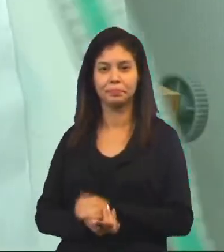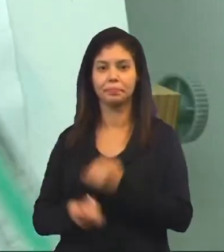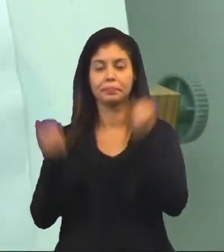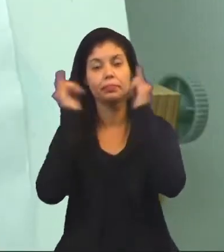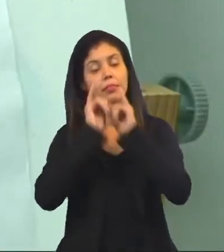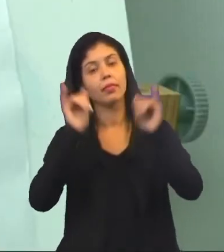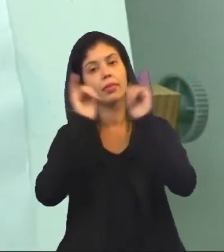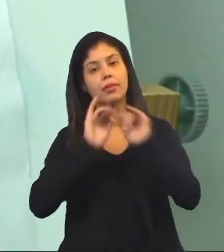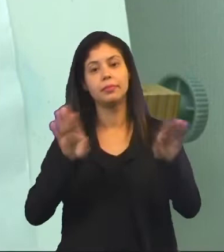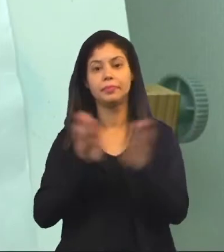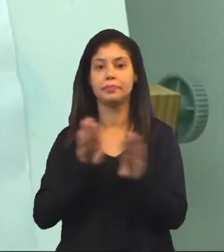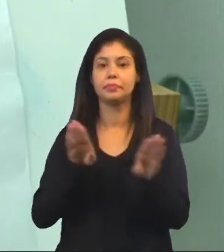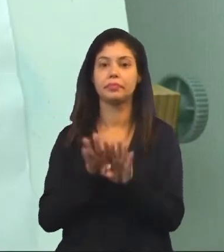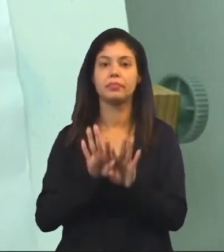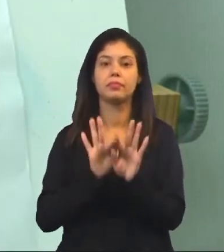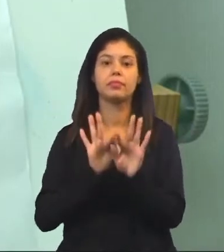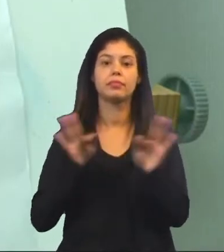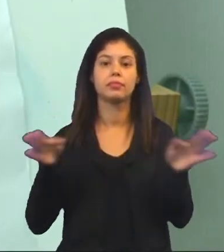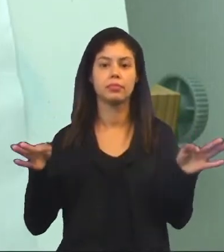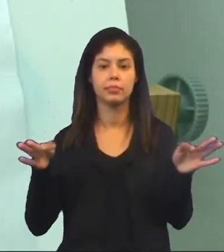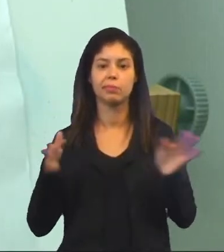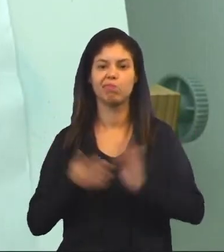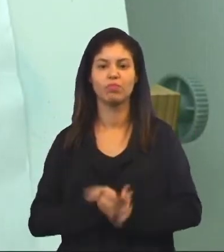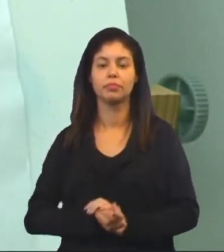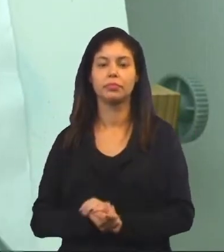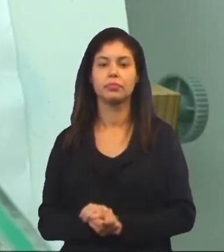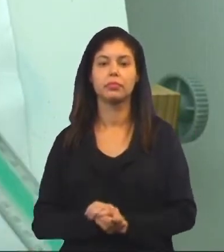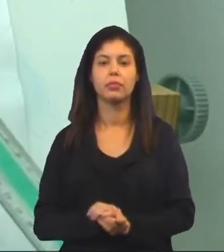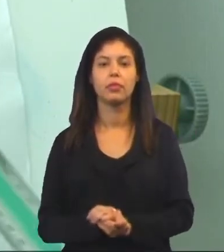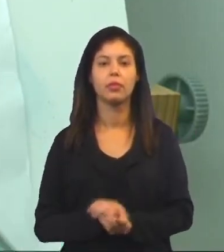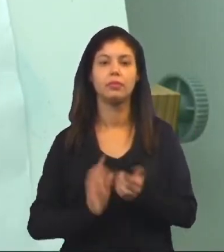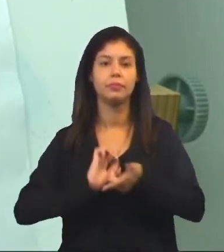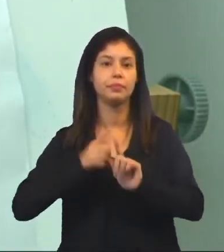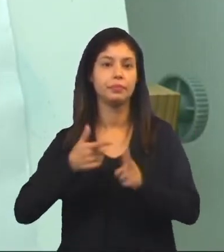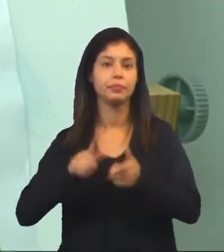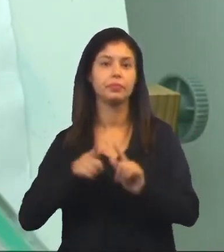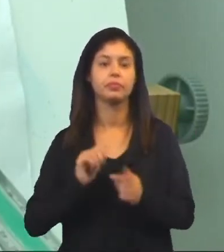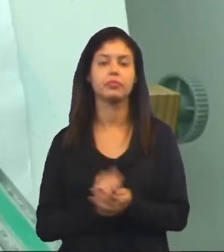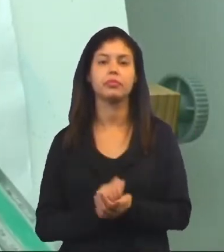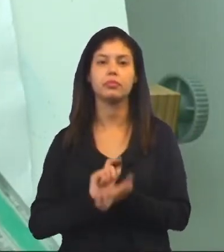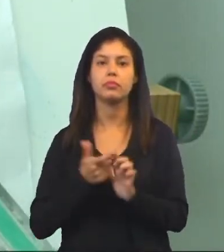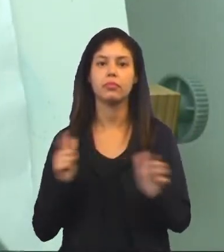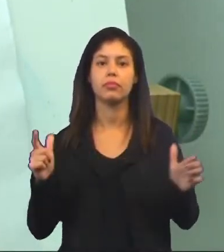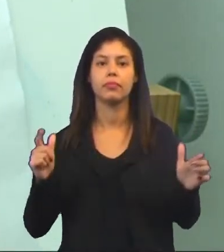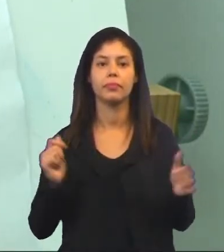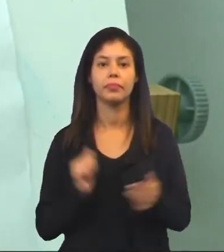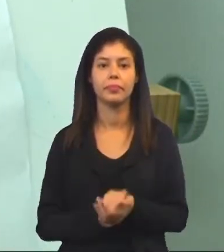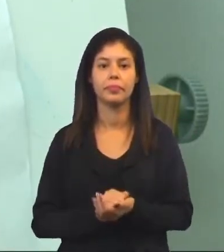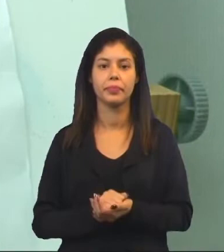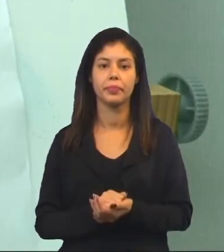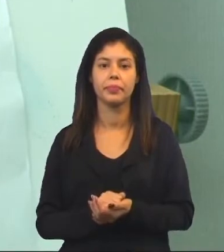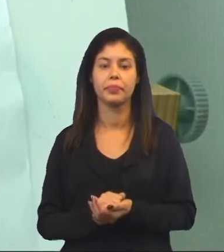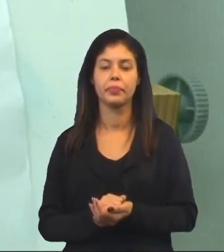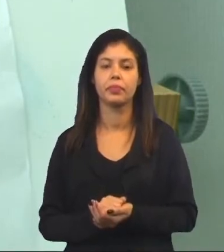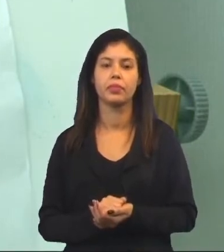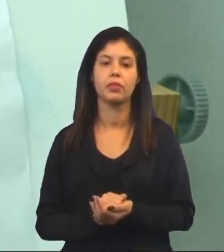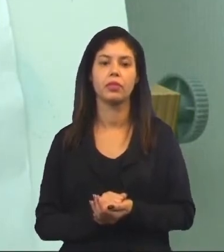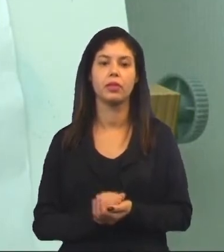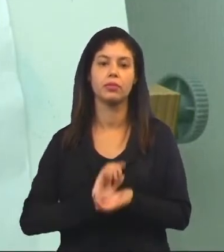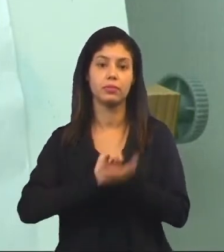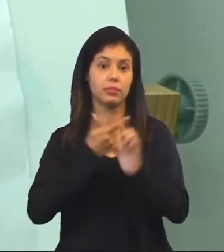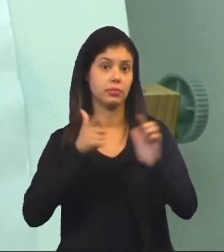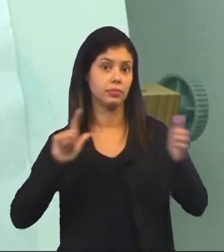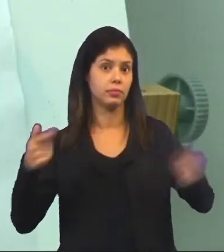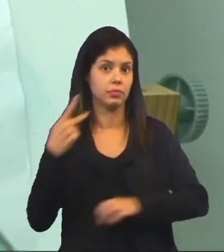propaganda aqui tem uma frase. Ela está com a letra bastão, toda maiúscula aqui. Que diz